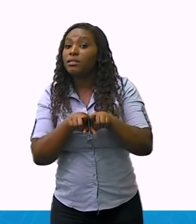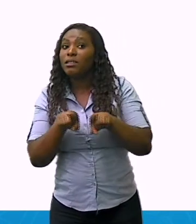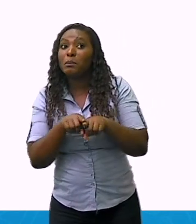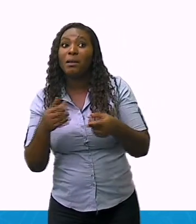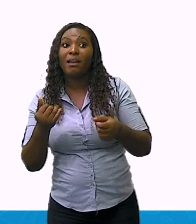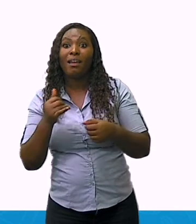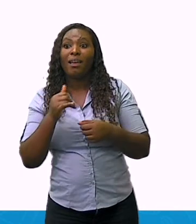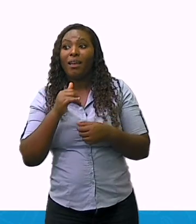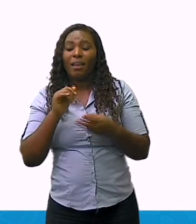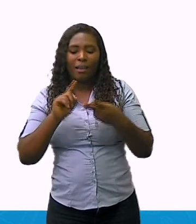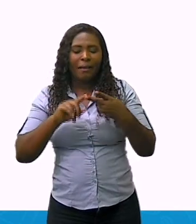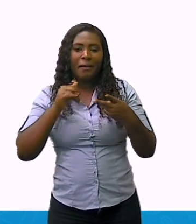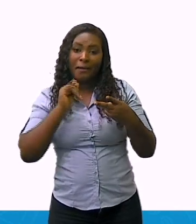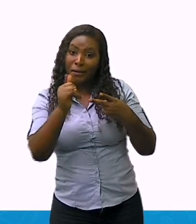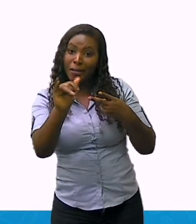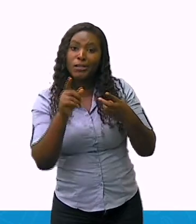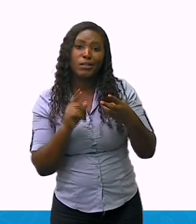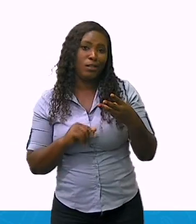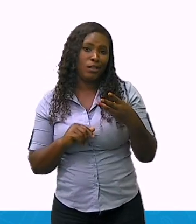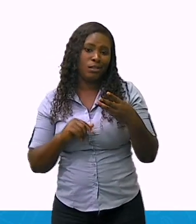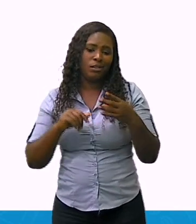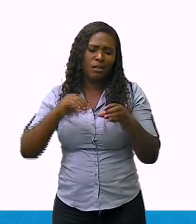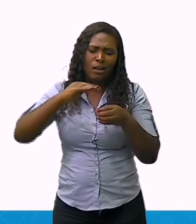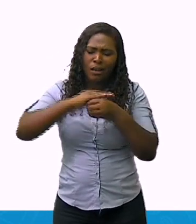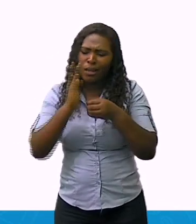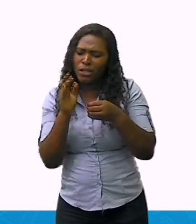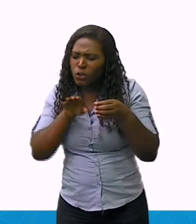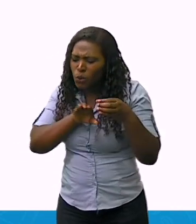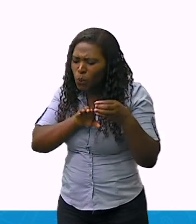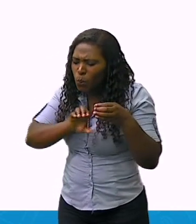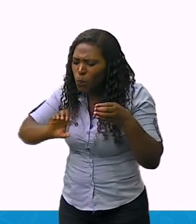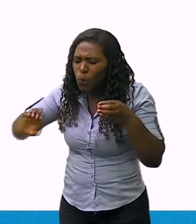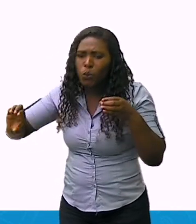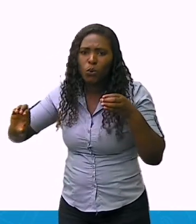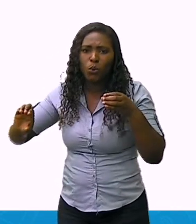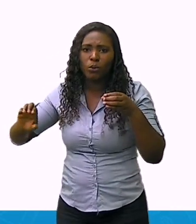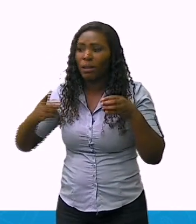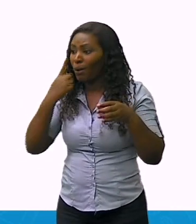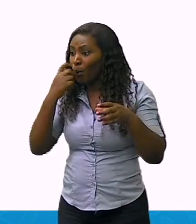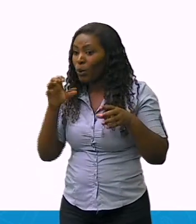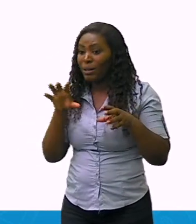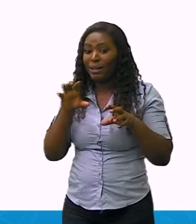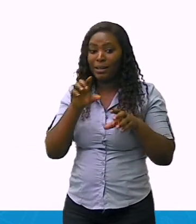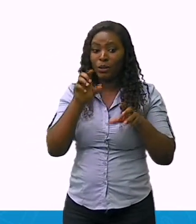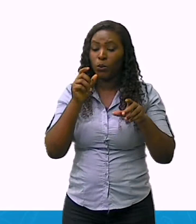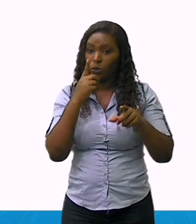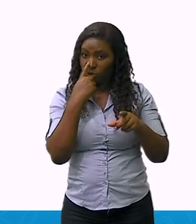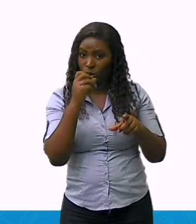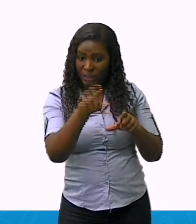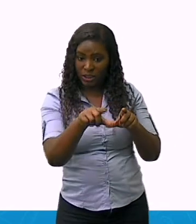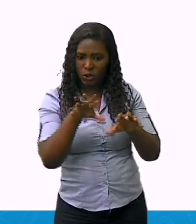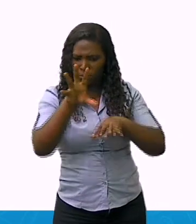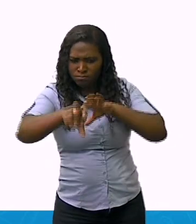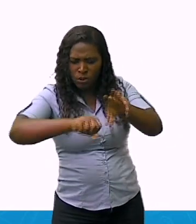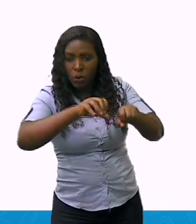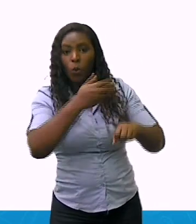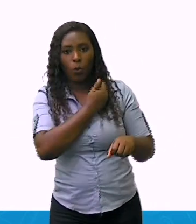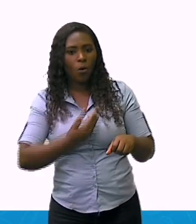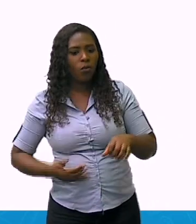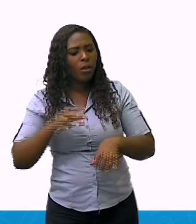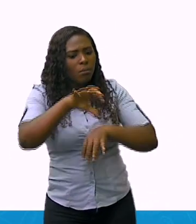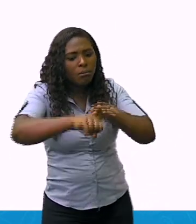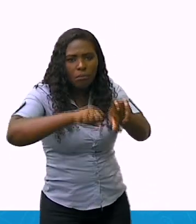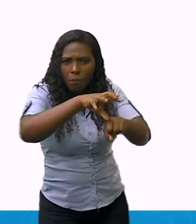elétrica, esgoto, coleta de lixo, auxílios do governo em diversos